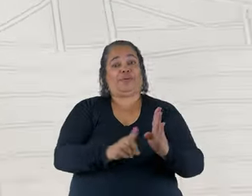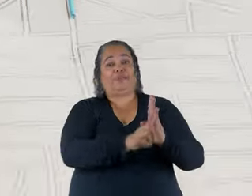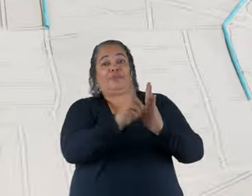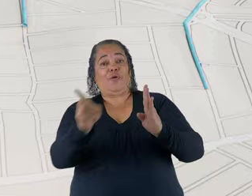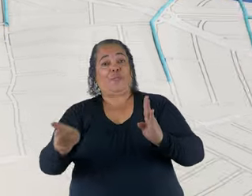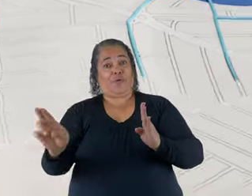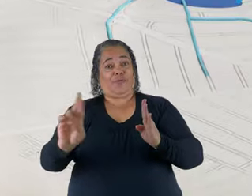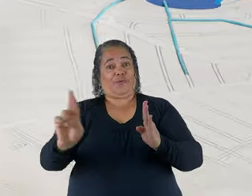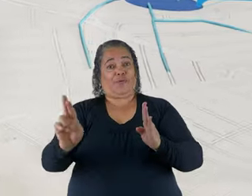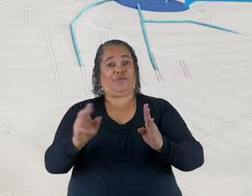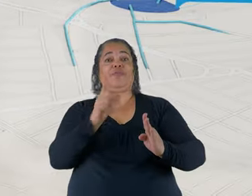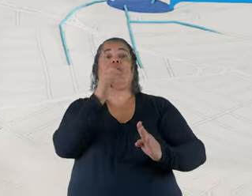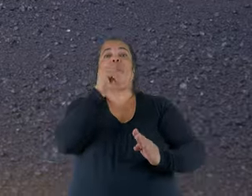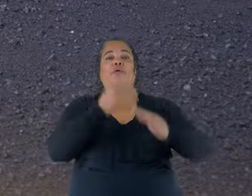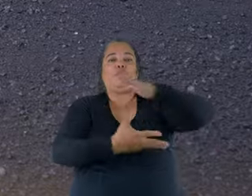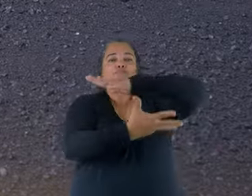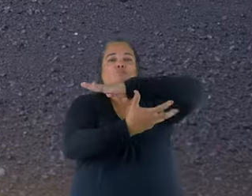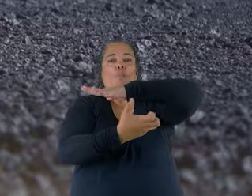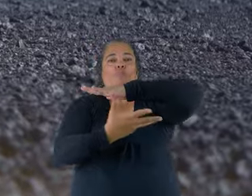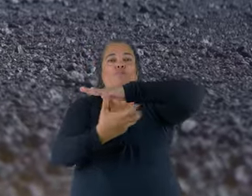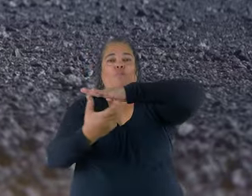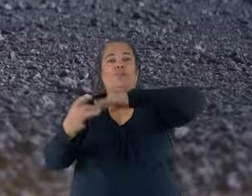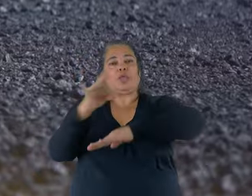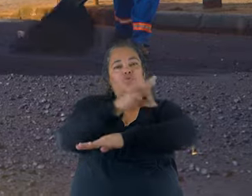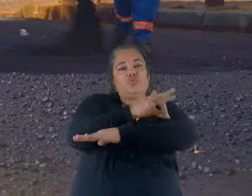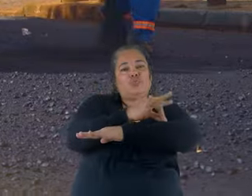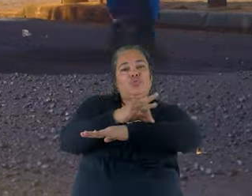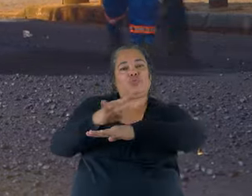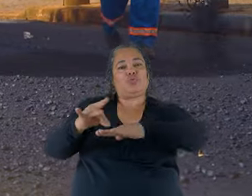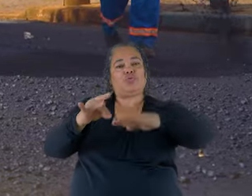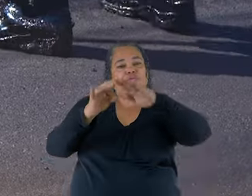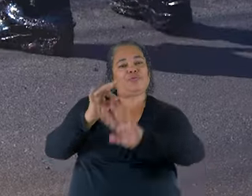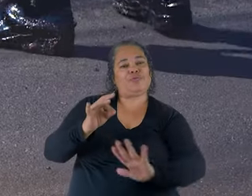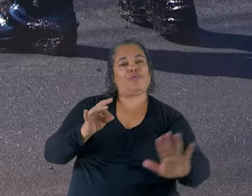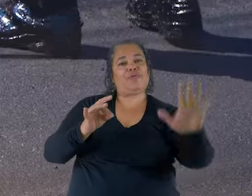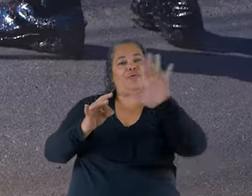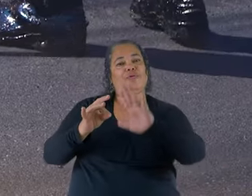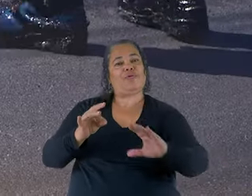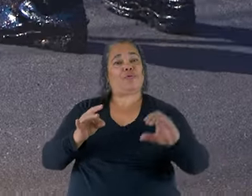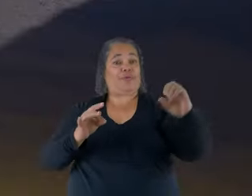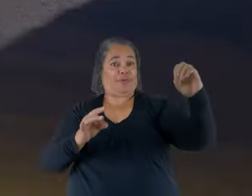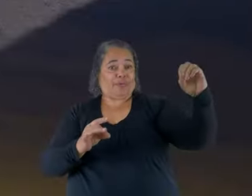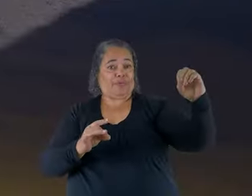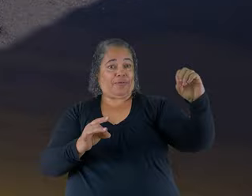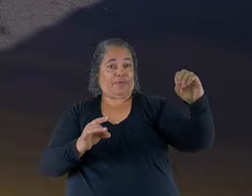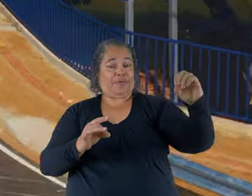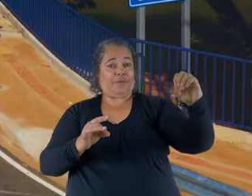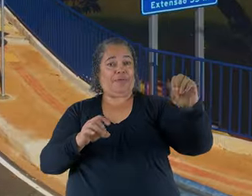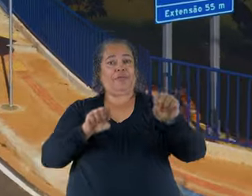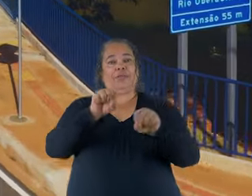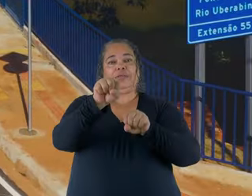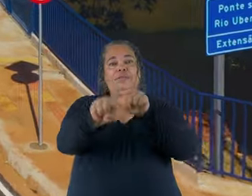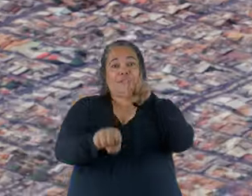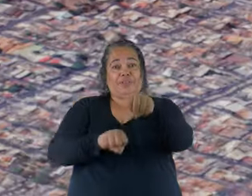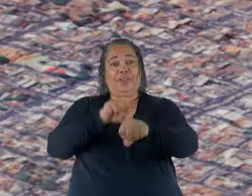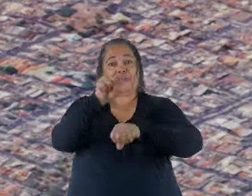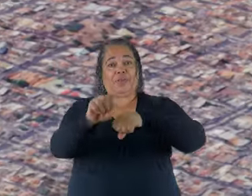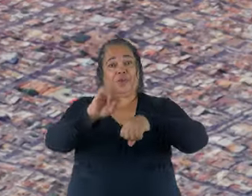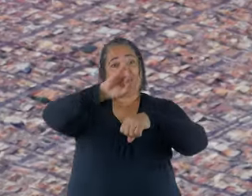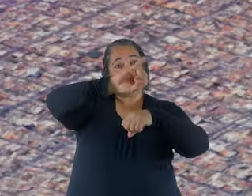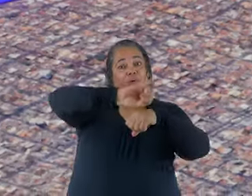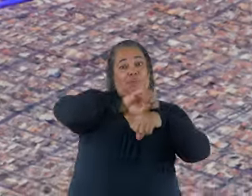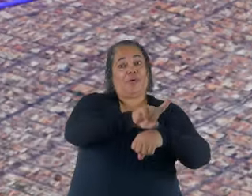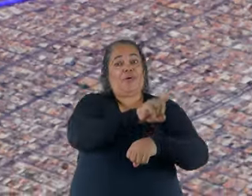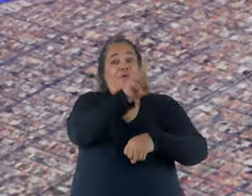Drenagem em todas as regiões. Recapeamento e asfalto no Novo Canaã, Jardim das Palmeiras, Luizote e outros bairros. E